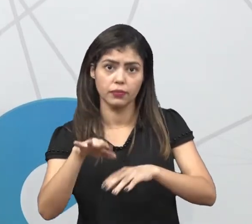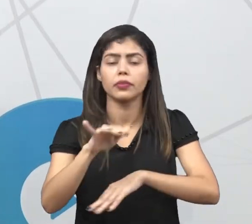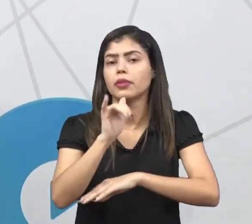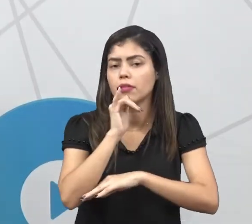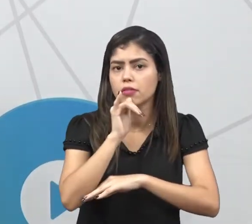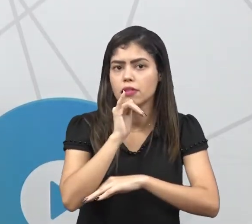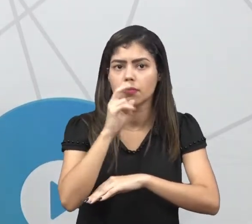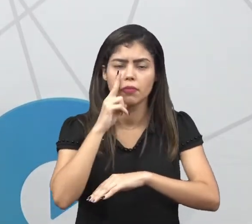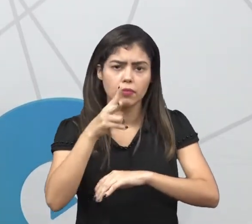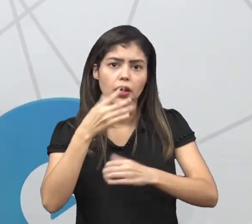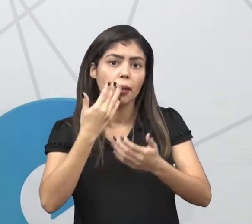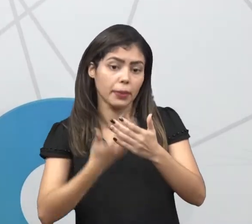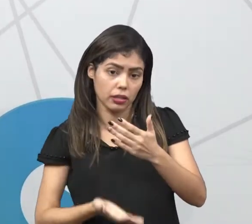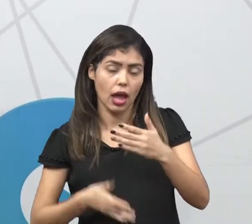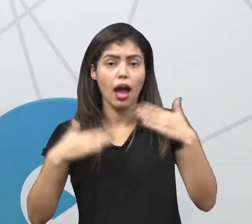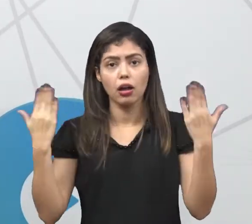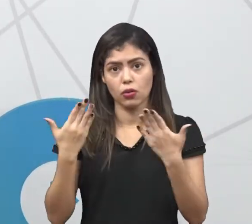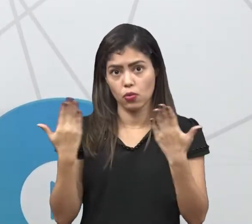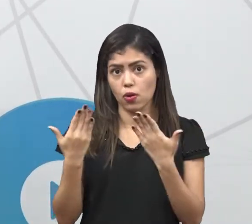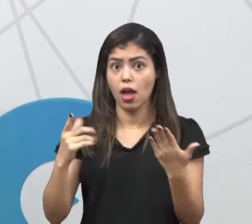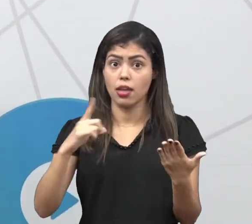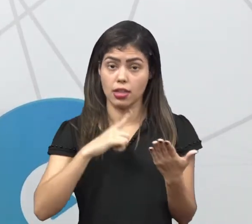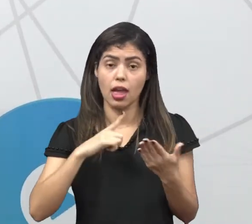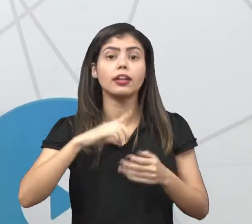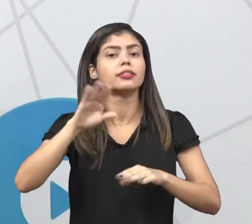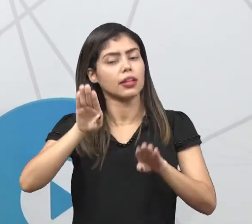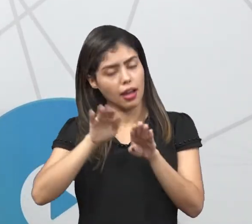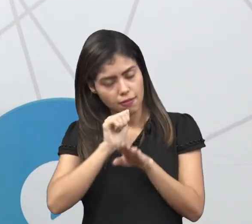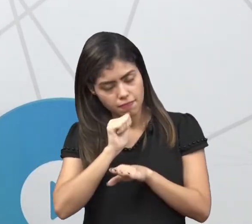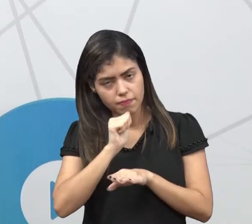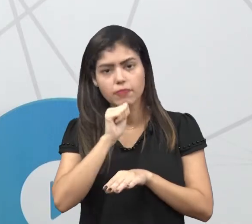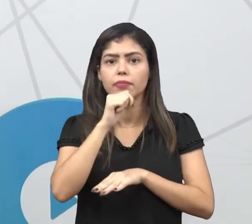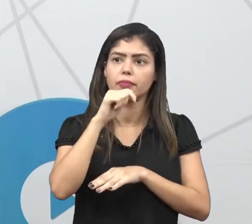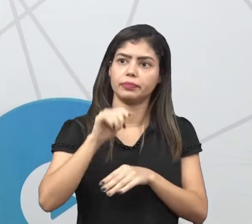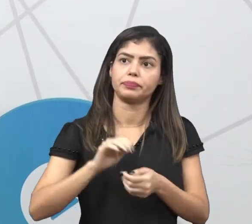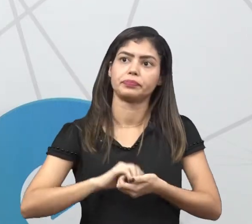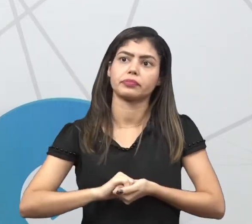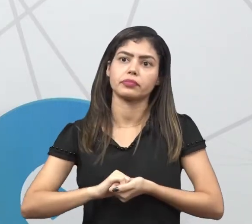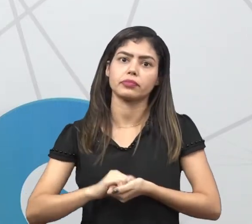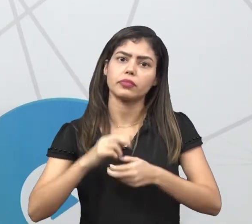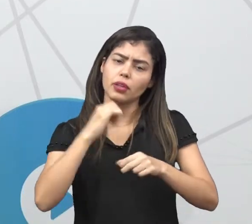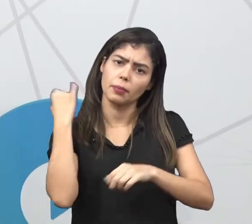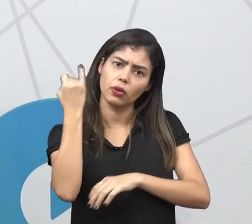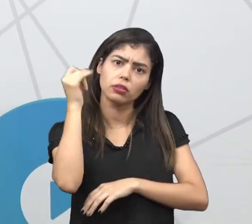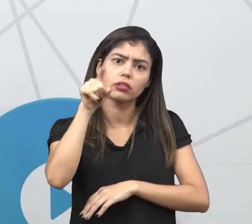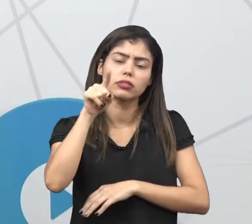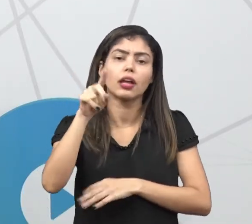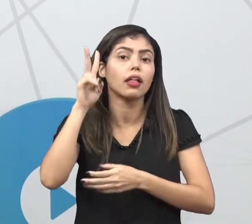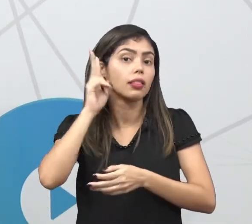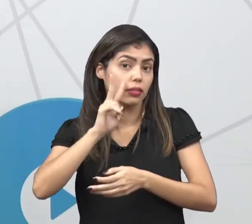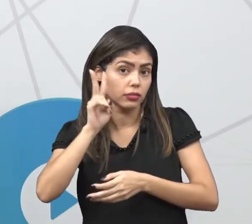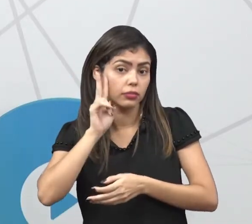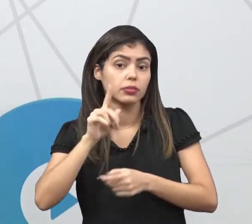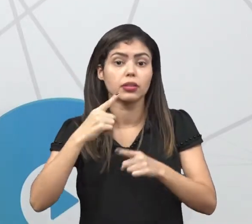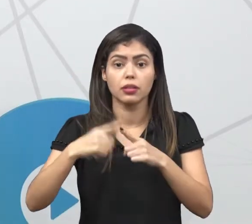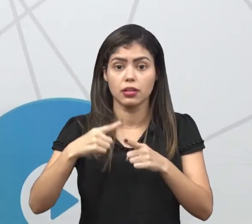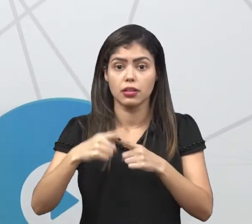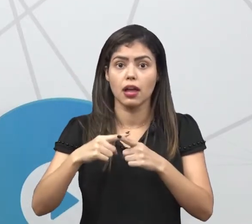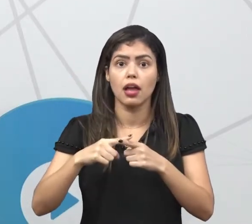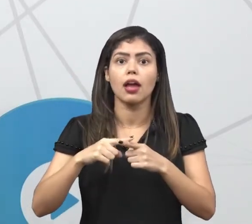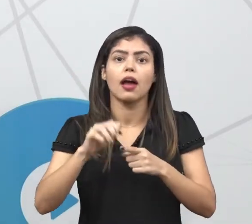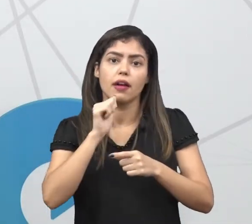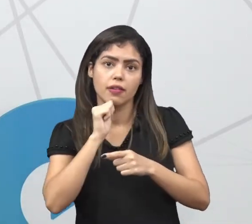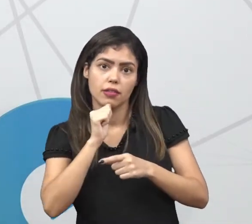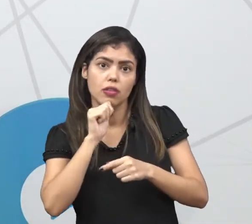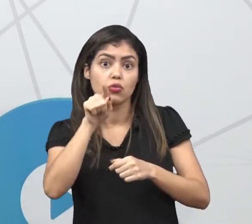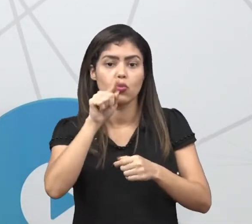agora algumas que perderam e agora nós vamos ver algumas que mantiveram esse acento. É muito importante que você lembre disso, sobretudo quando você